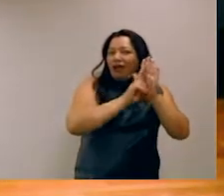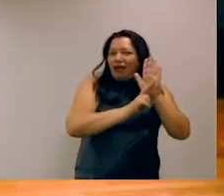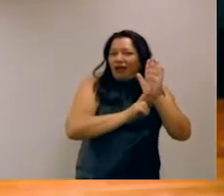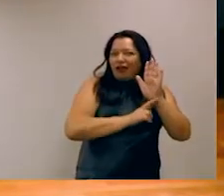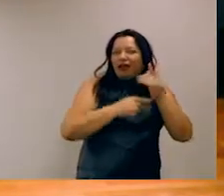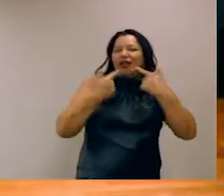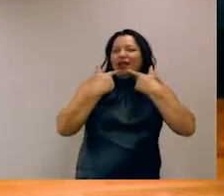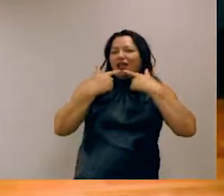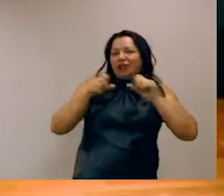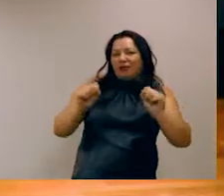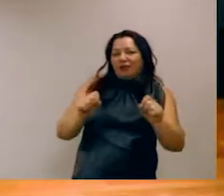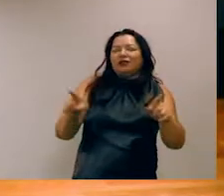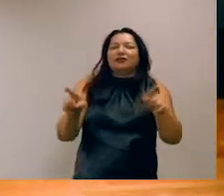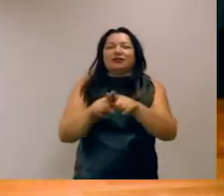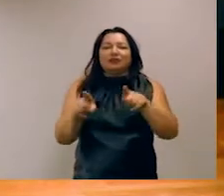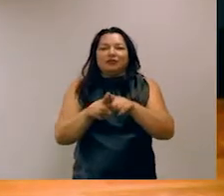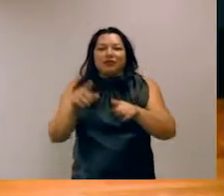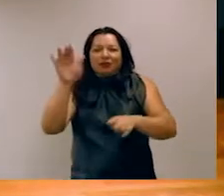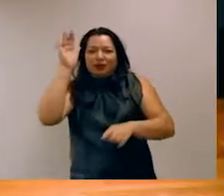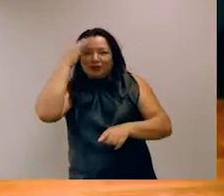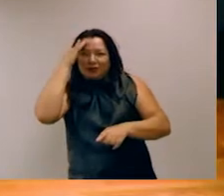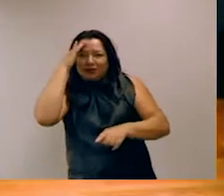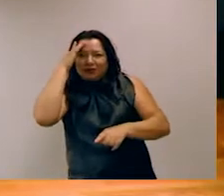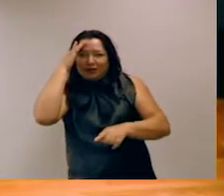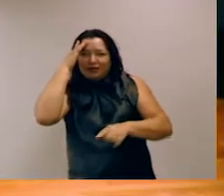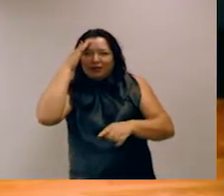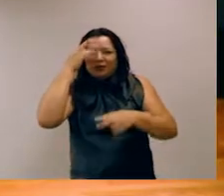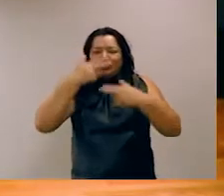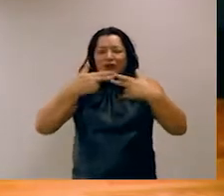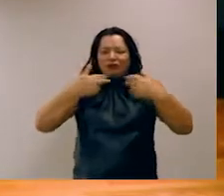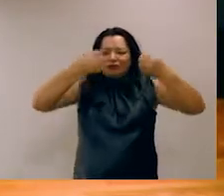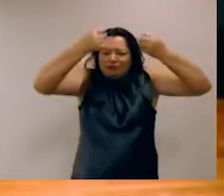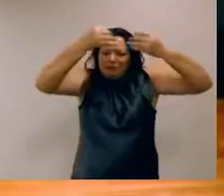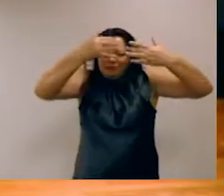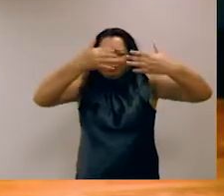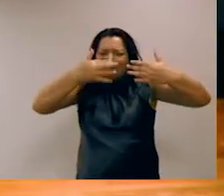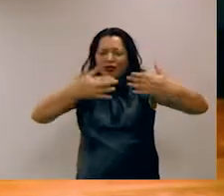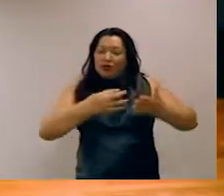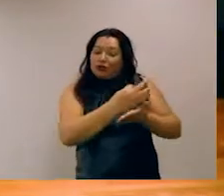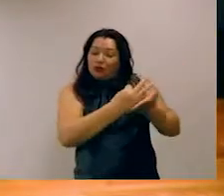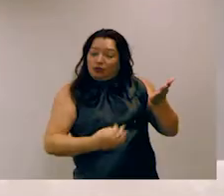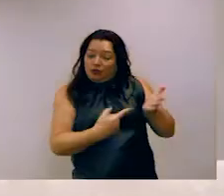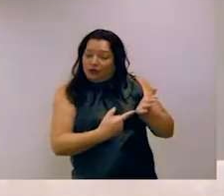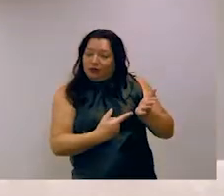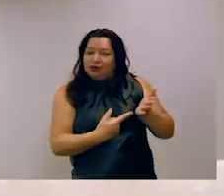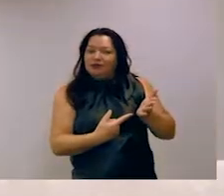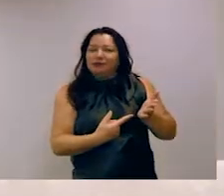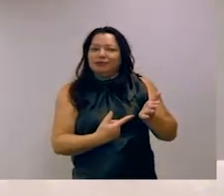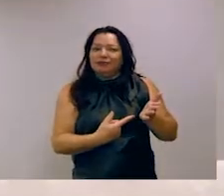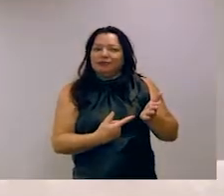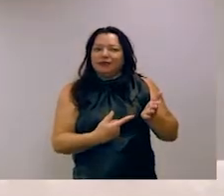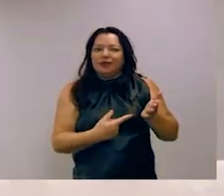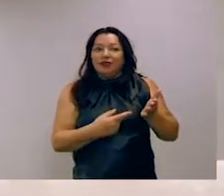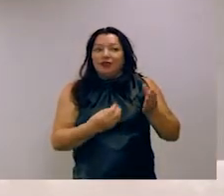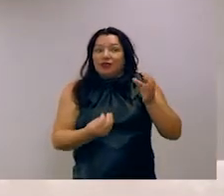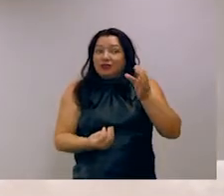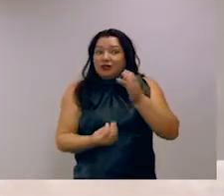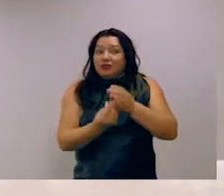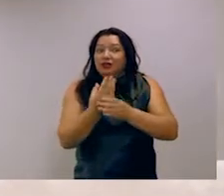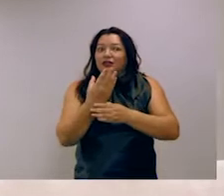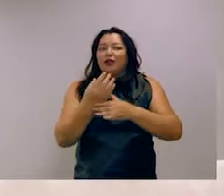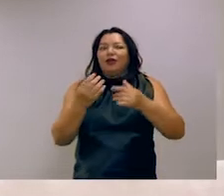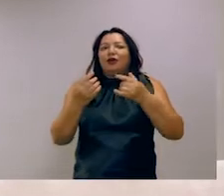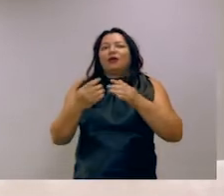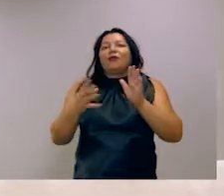linguagem, como da sua compreensão daquilo que está sendo descrito naquele texto. Então, uma vez que você cria um modelo de linguagem,